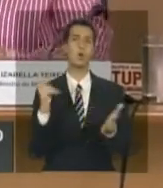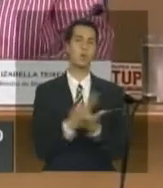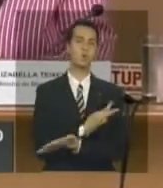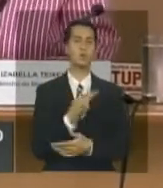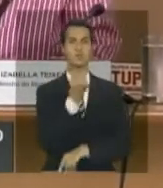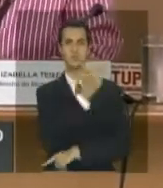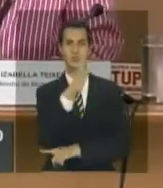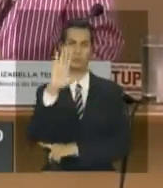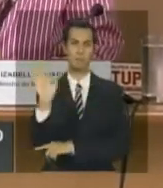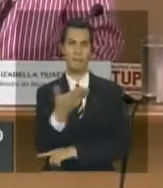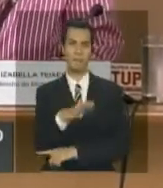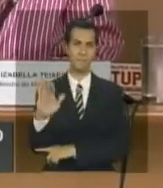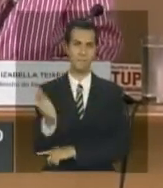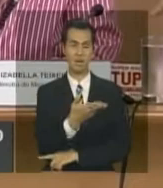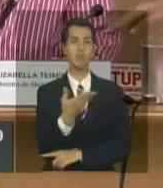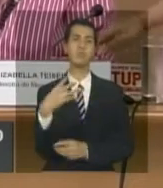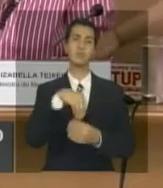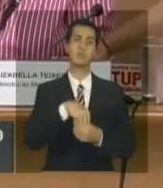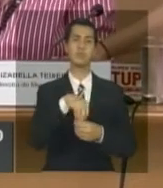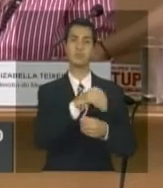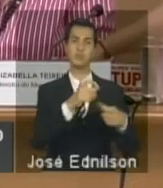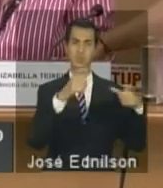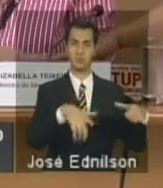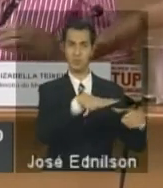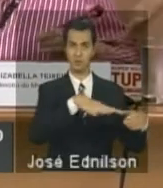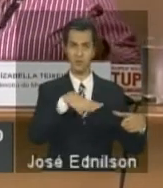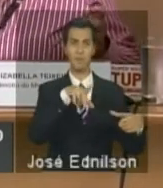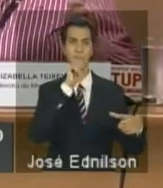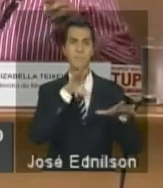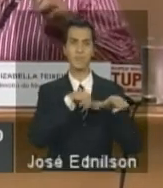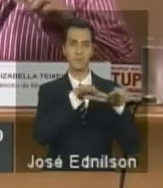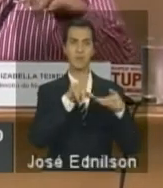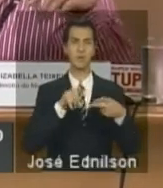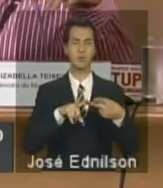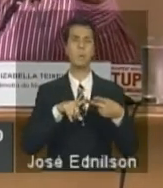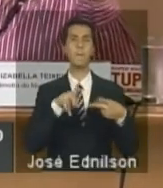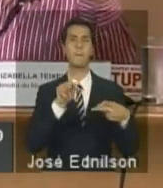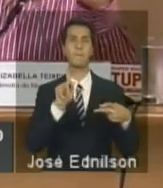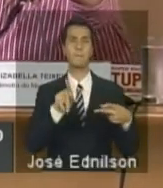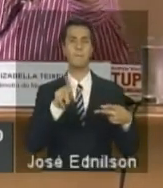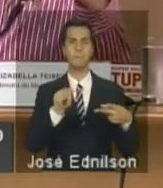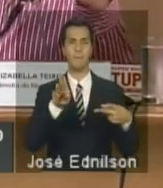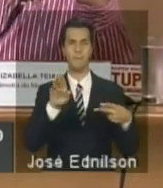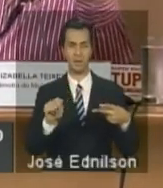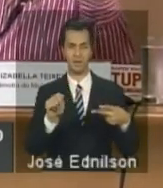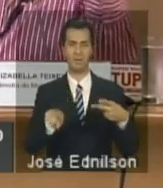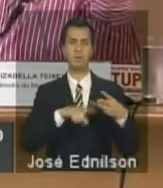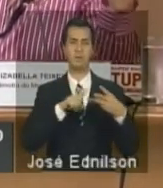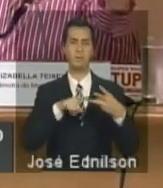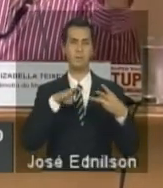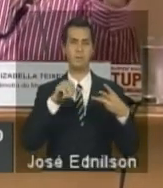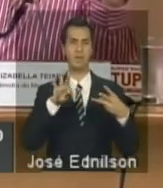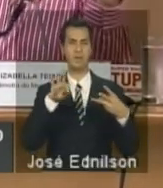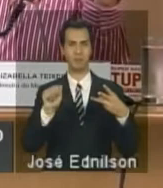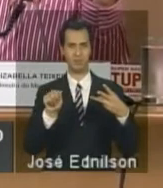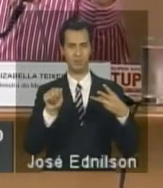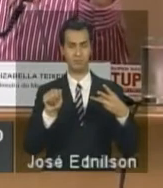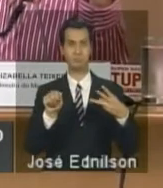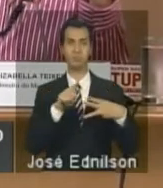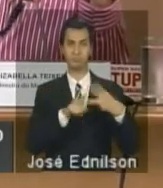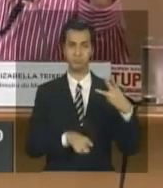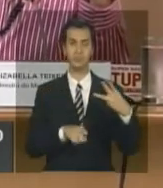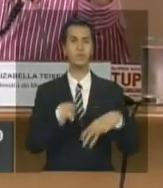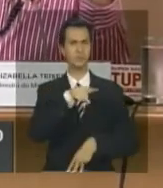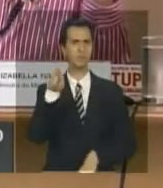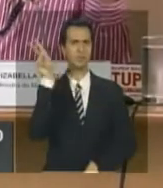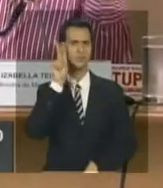Atlântica. Como vocês devem se recordar, o Ministério iniciou um processo de parceria com o IBAMA,